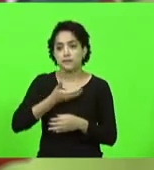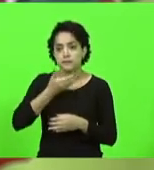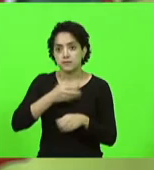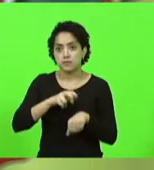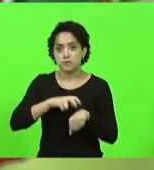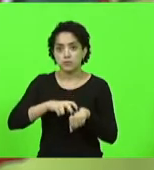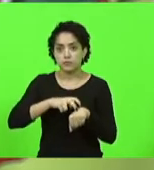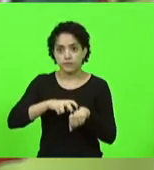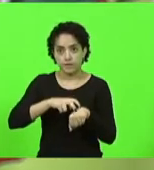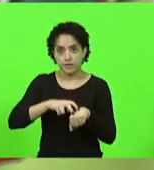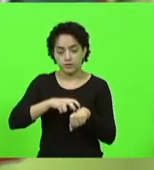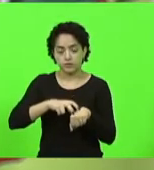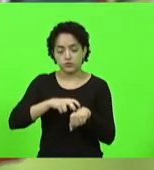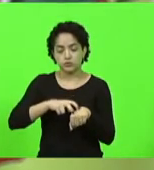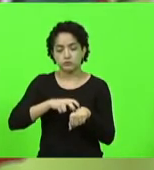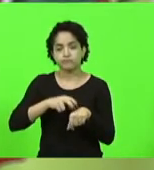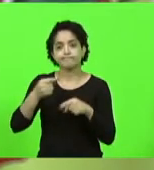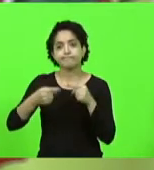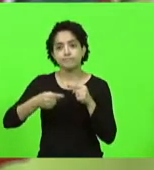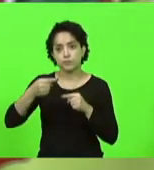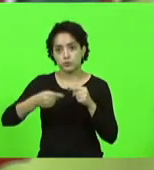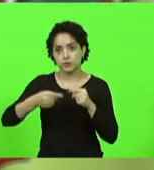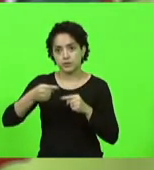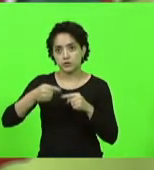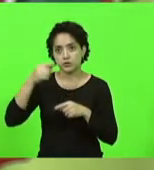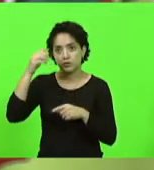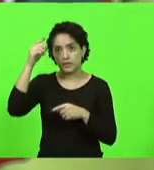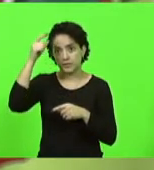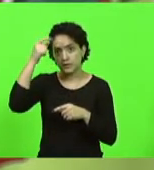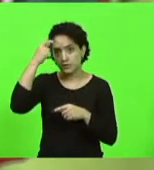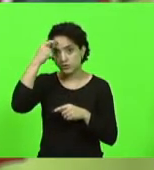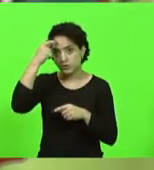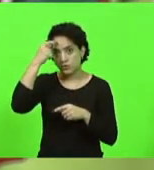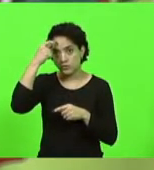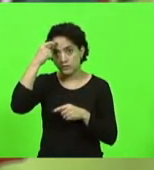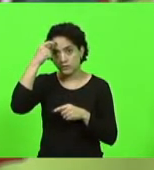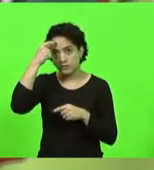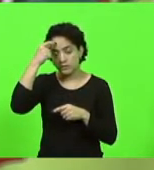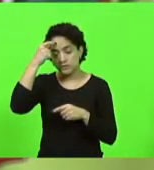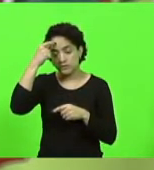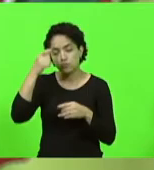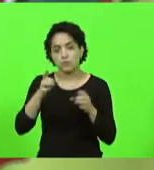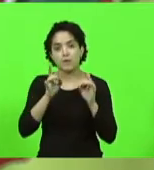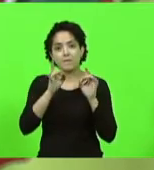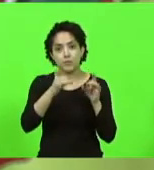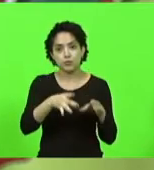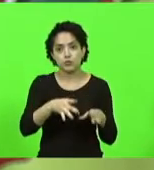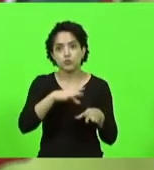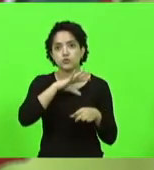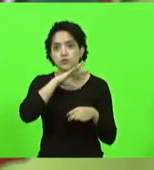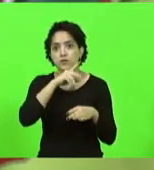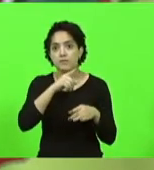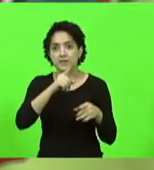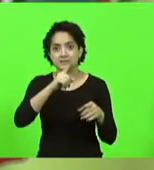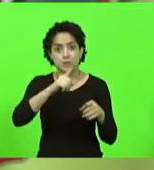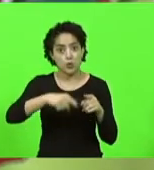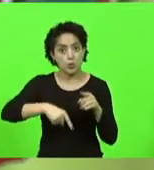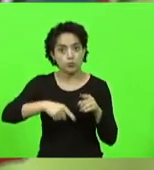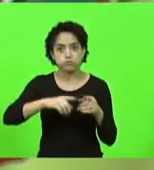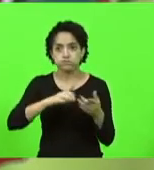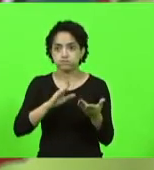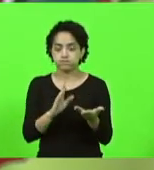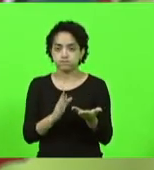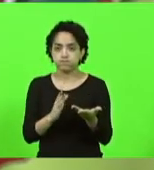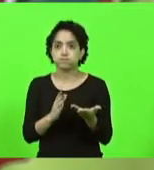que é uma política de conscientização ambiental contra o abandono de animais que já vem sendo implementada em